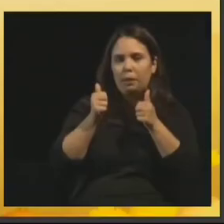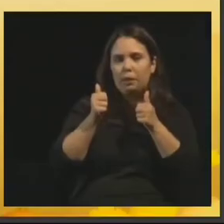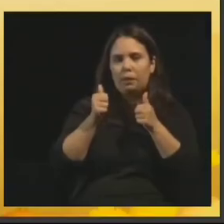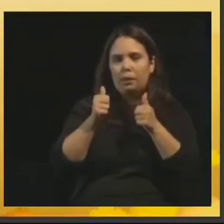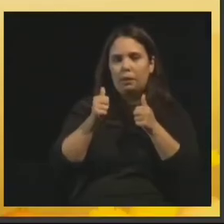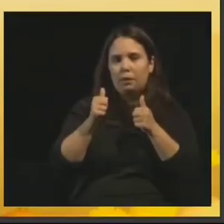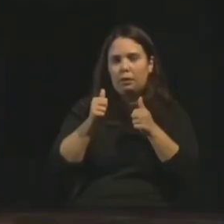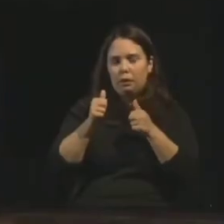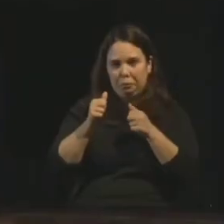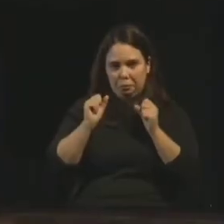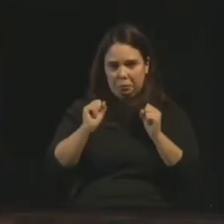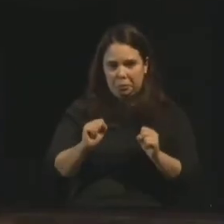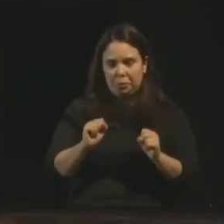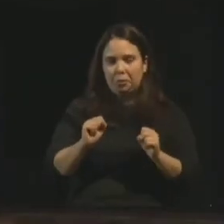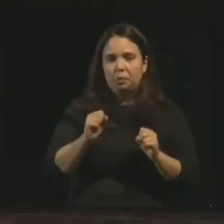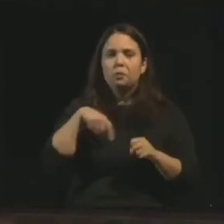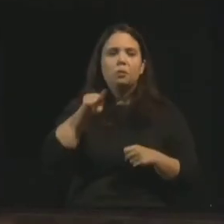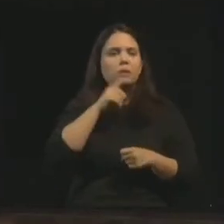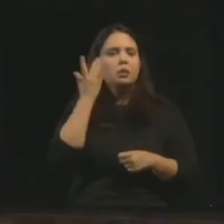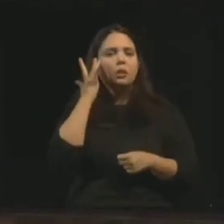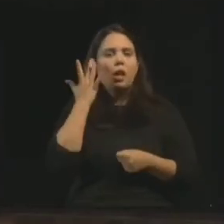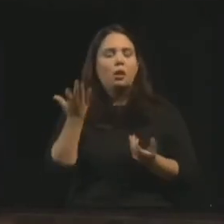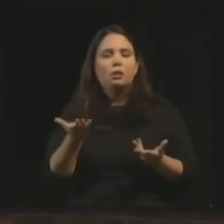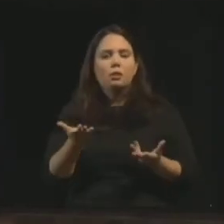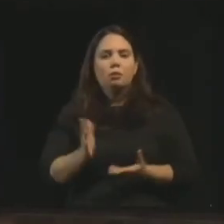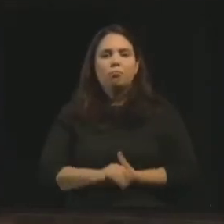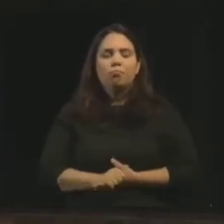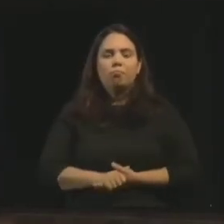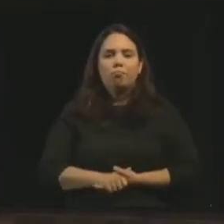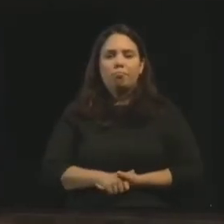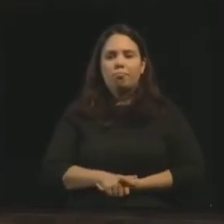que assim aconteça? O vocês acham? Os espíritos podem ajudar na riqueza?